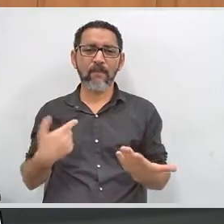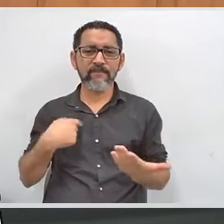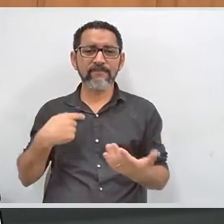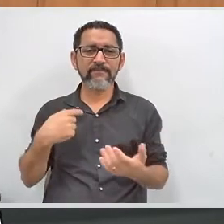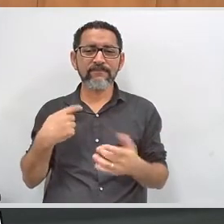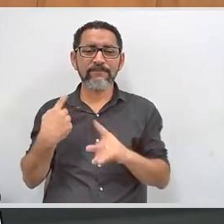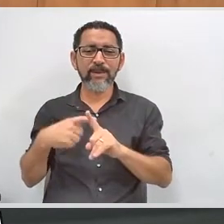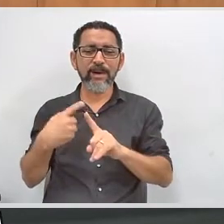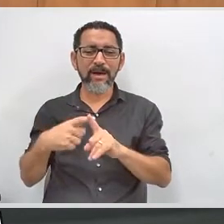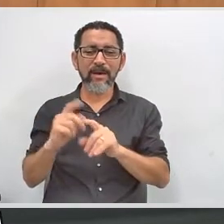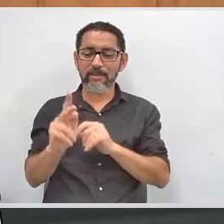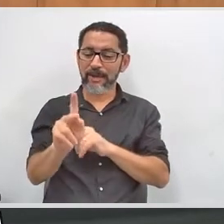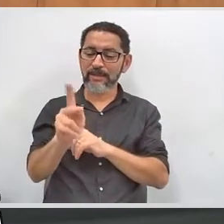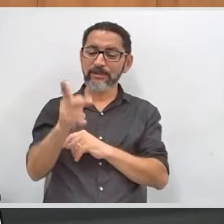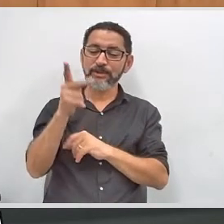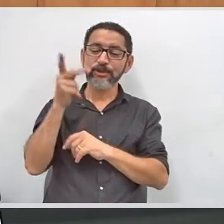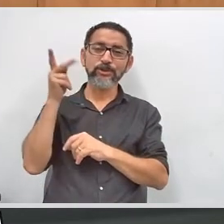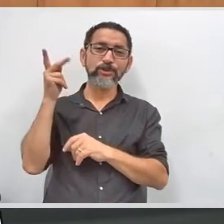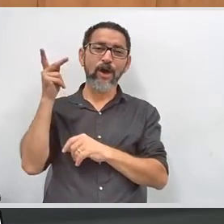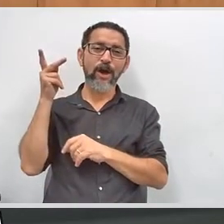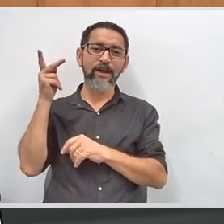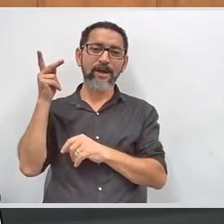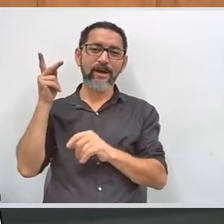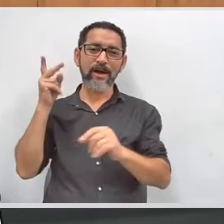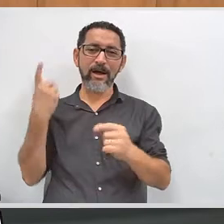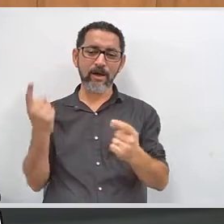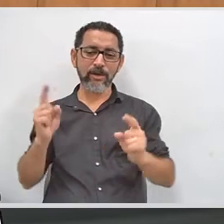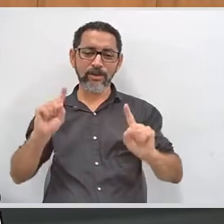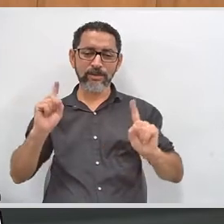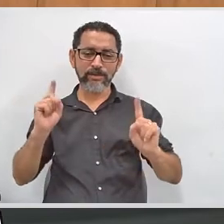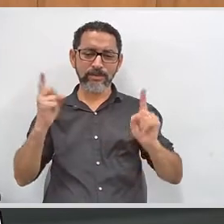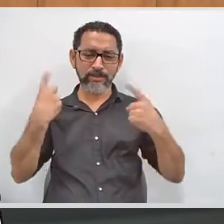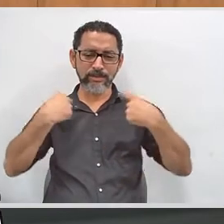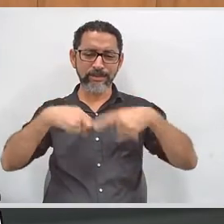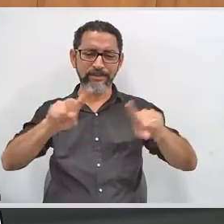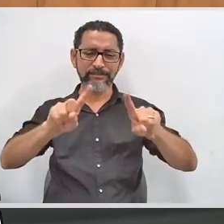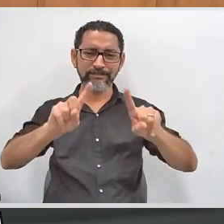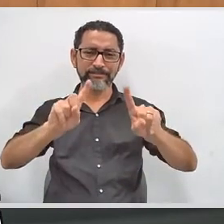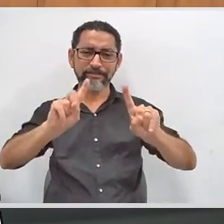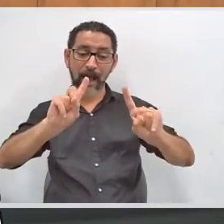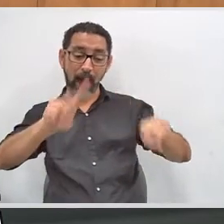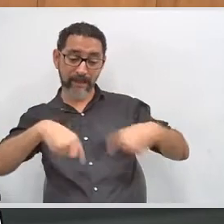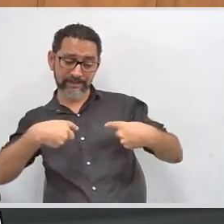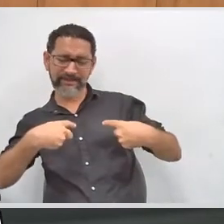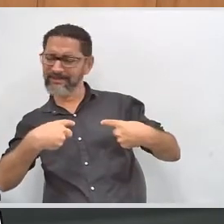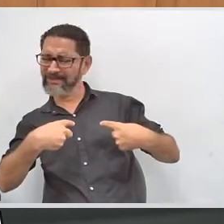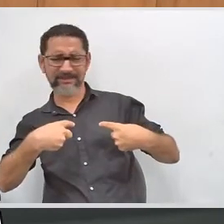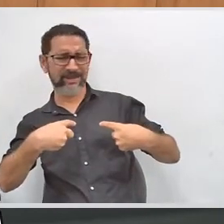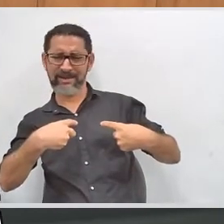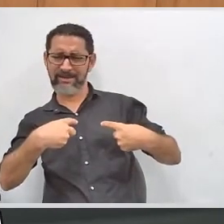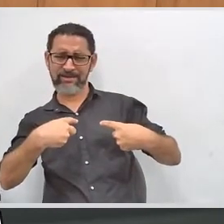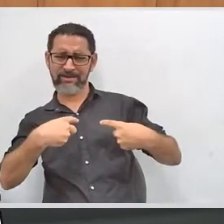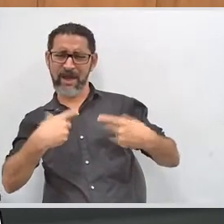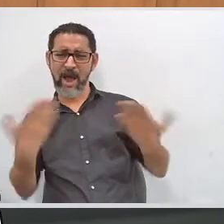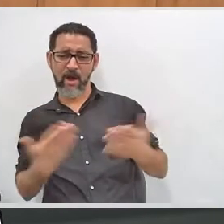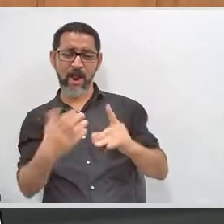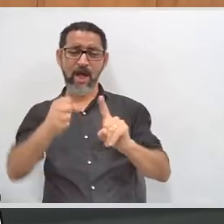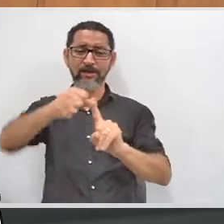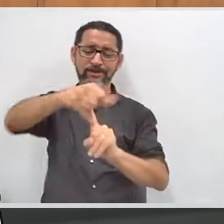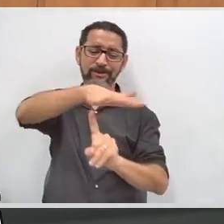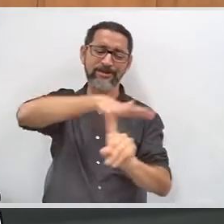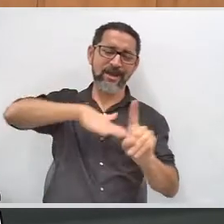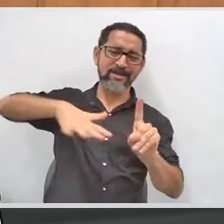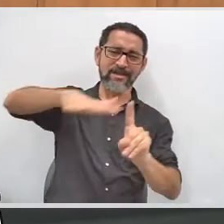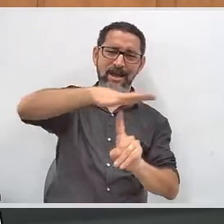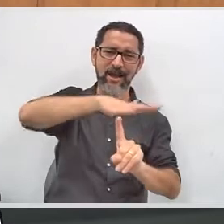vencer uma história que sempre se opôs e ainda se opõe a isso. Nós não somos uma sociedade